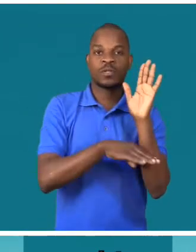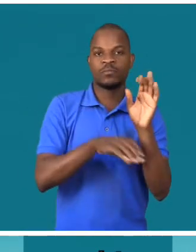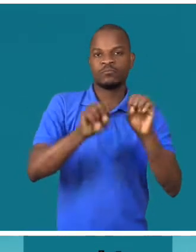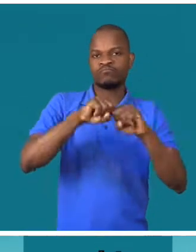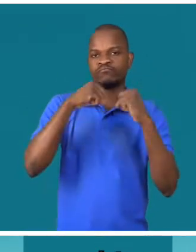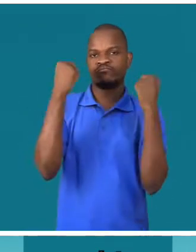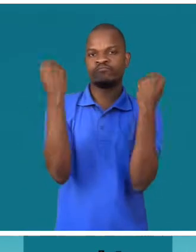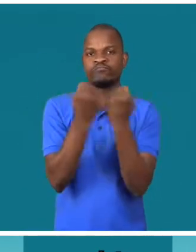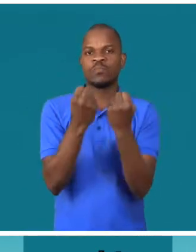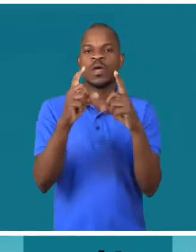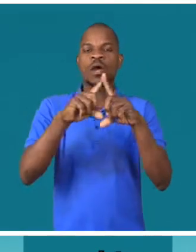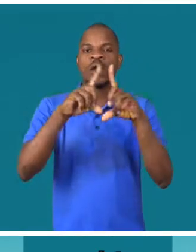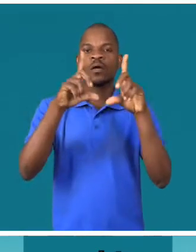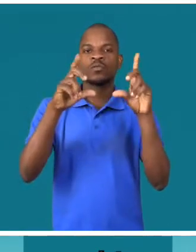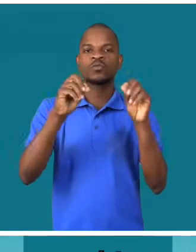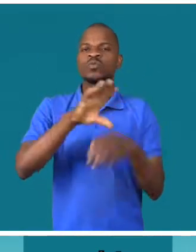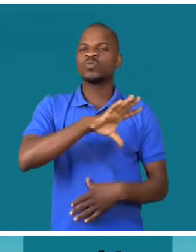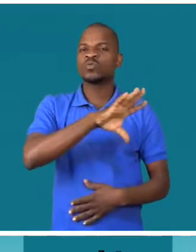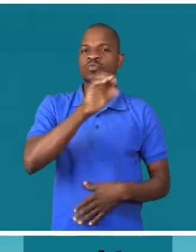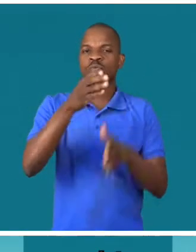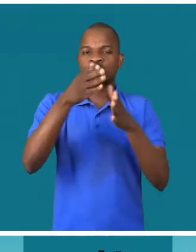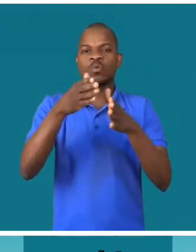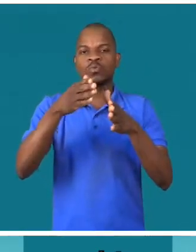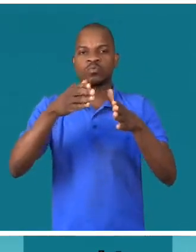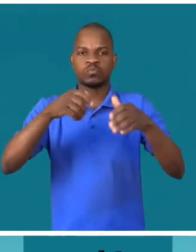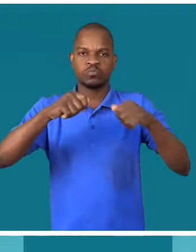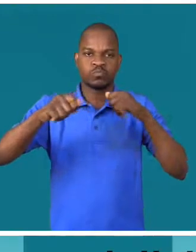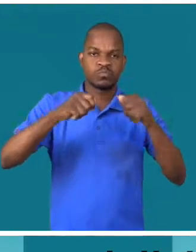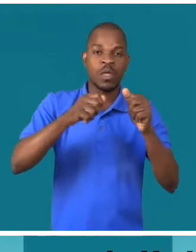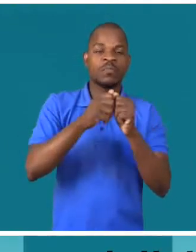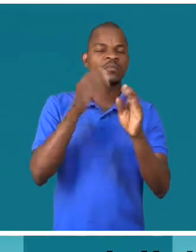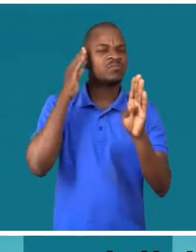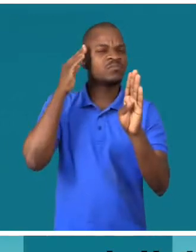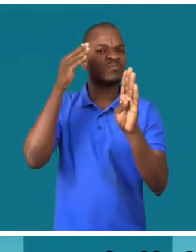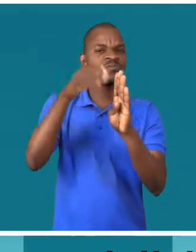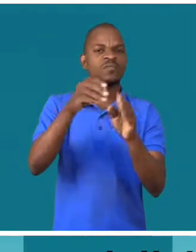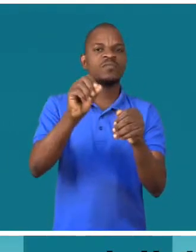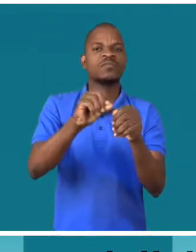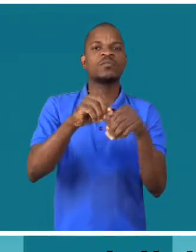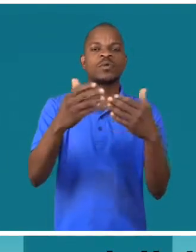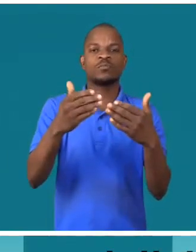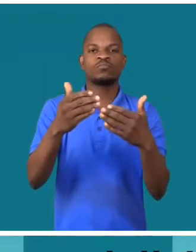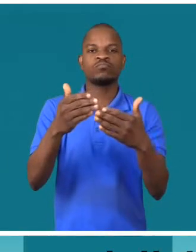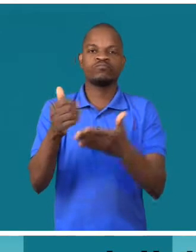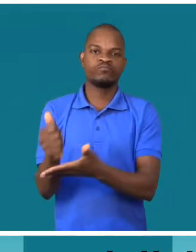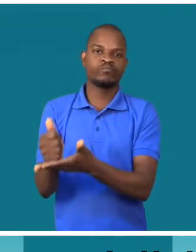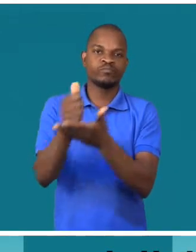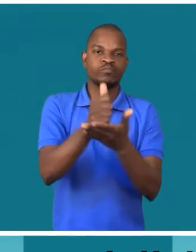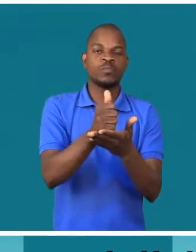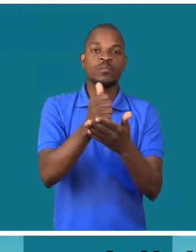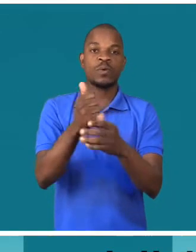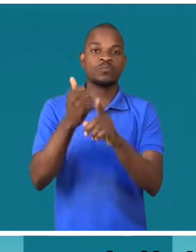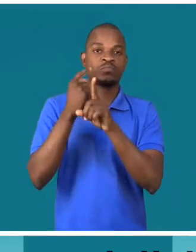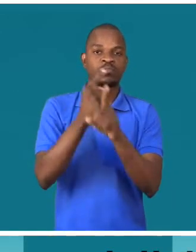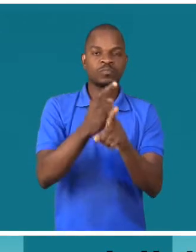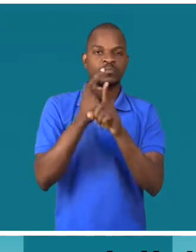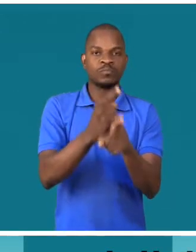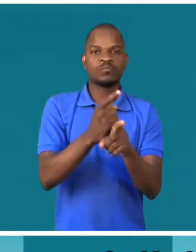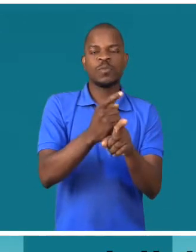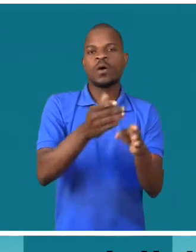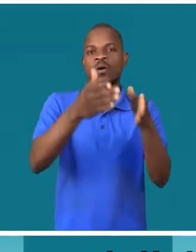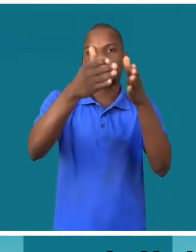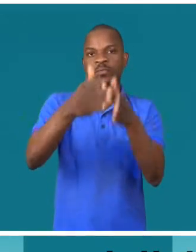programa de Seclecane sobre Democracia e Governação cujo objetivo geral é contribuir para uma maior